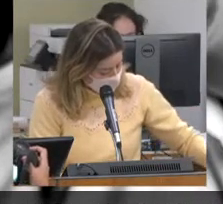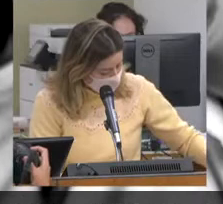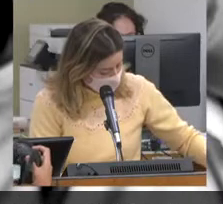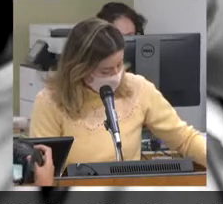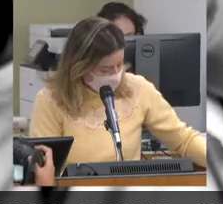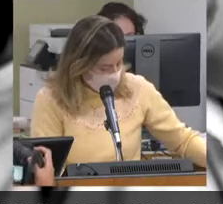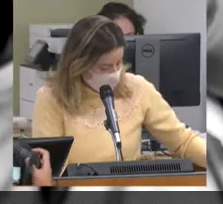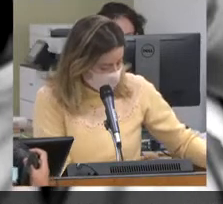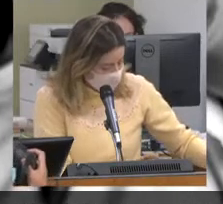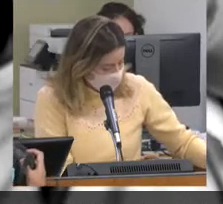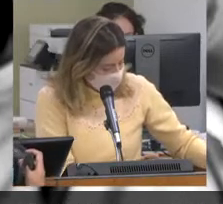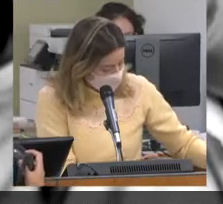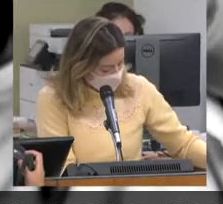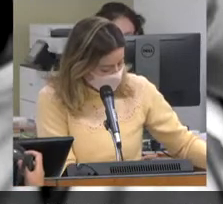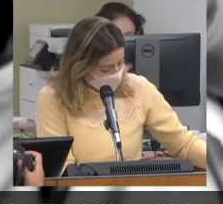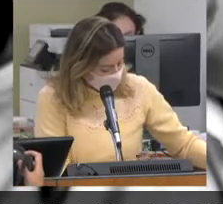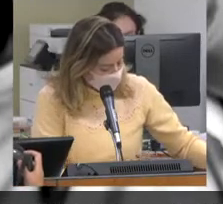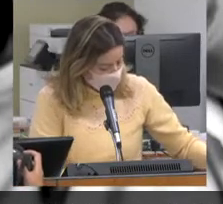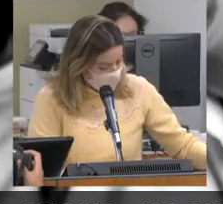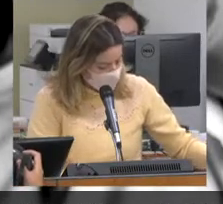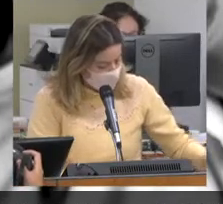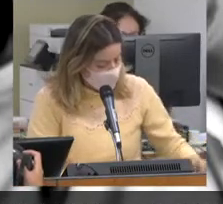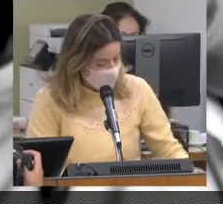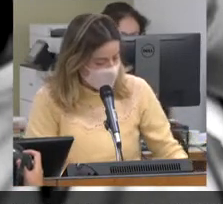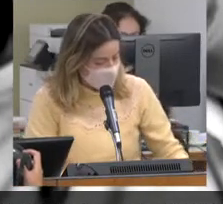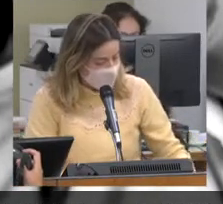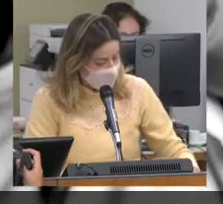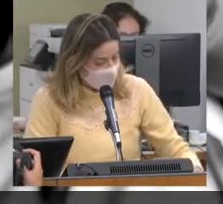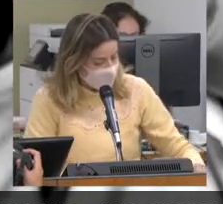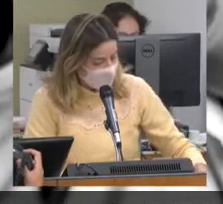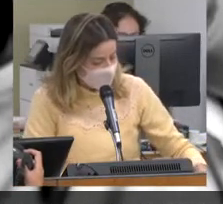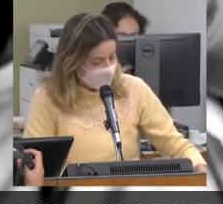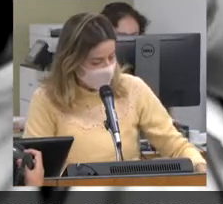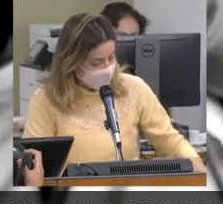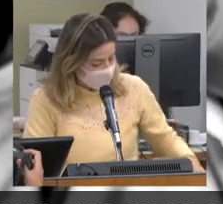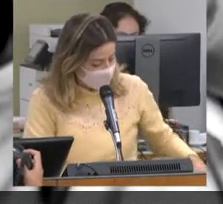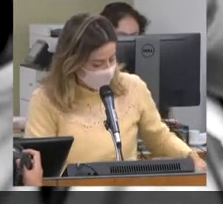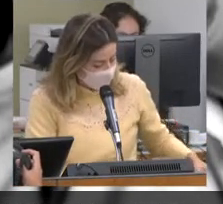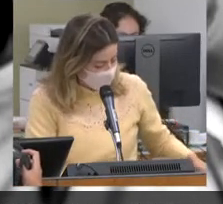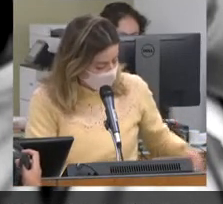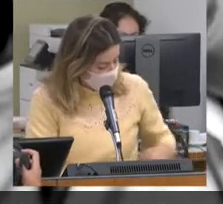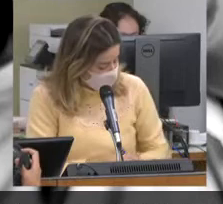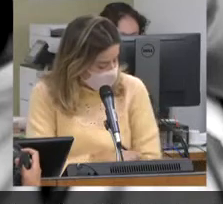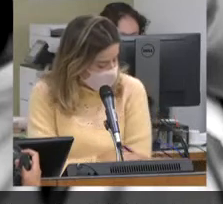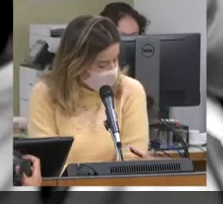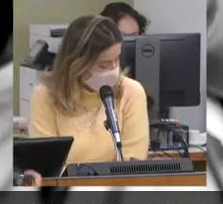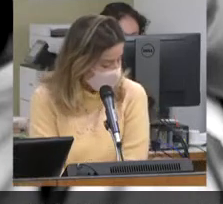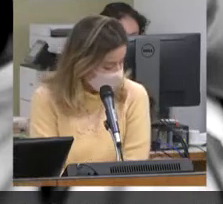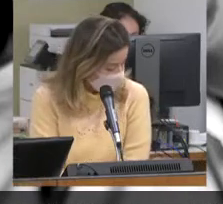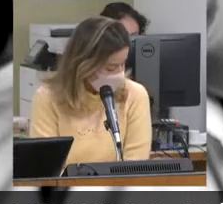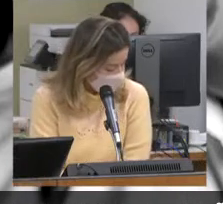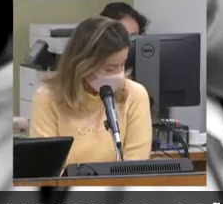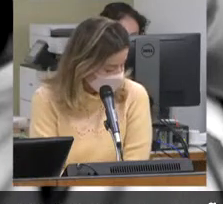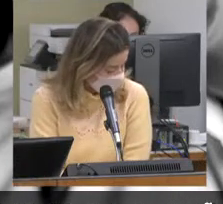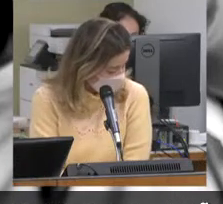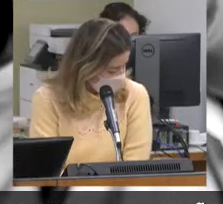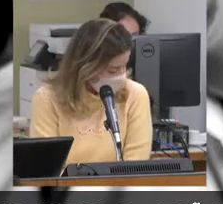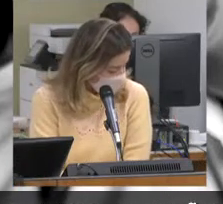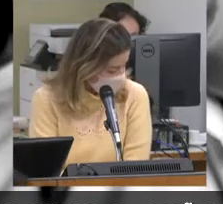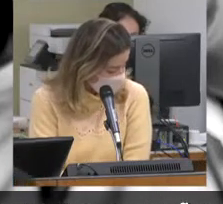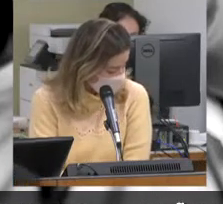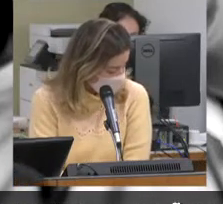mínimo, 144.618 mulheres passaram por episódios em 2021.